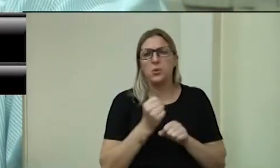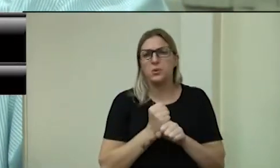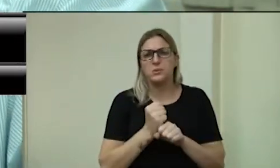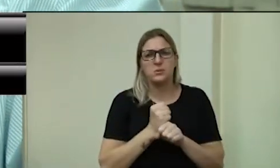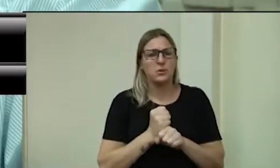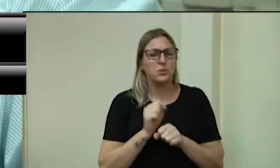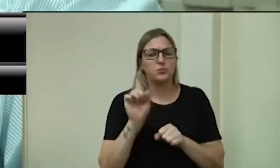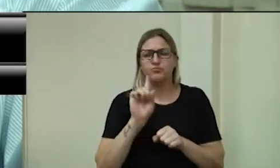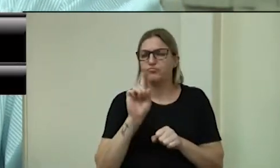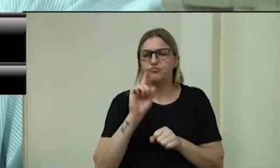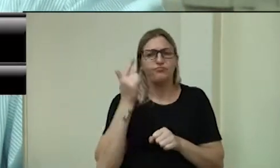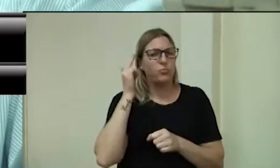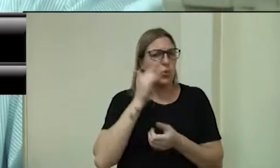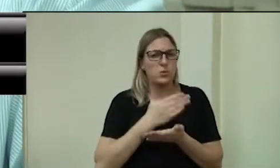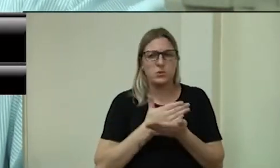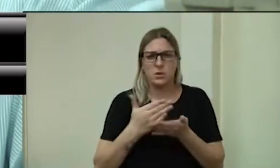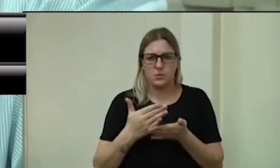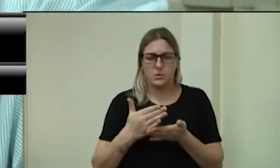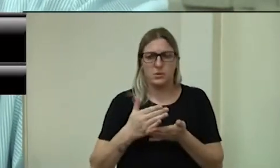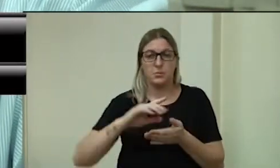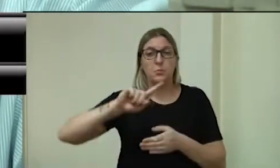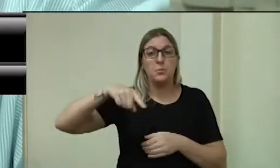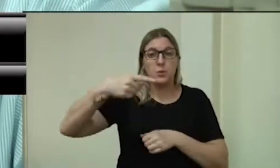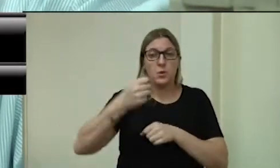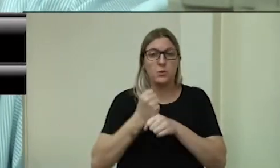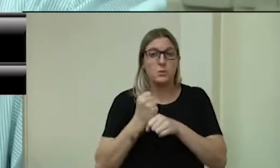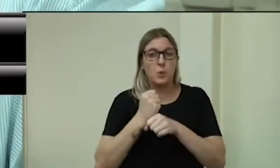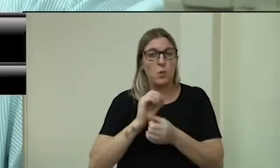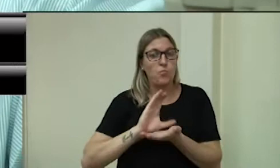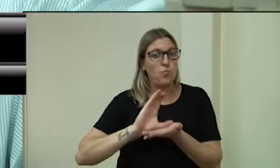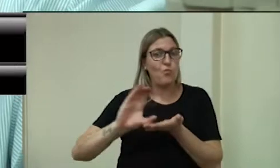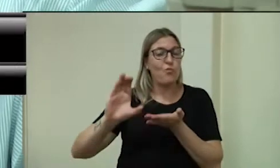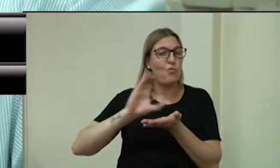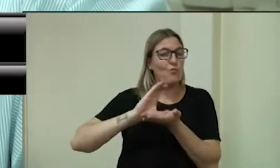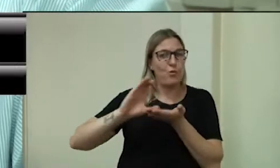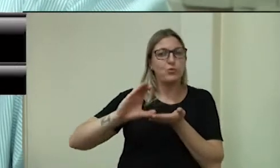investimento do município de Lichim em mão de obra,